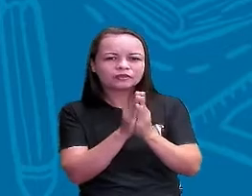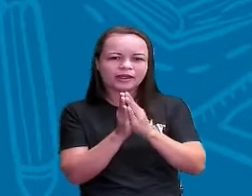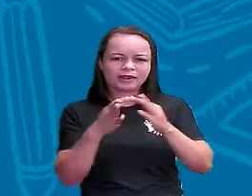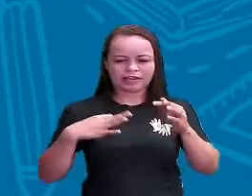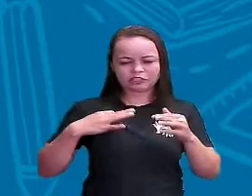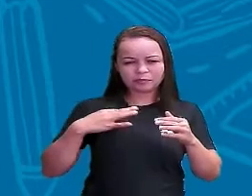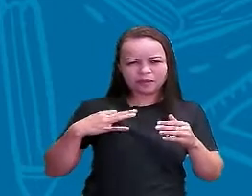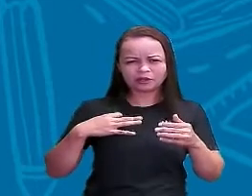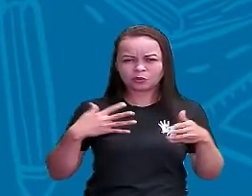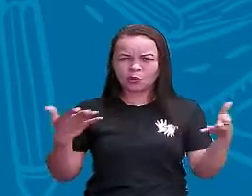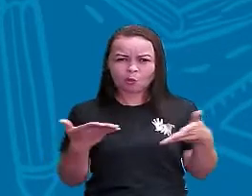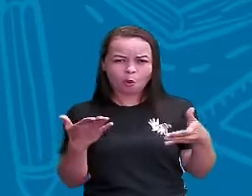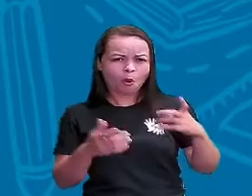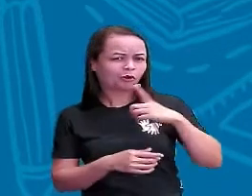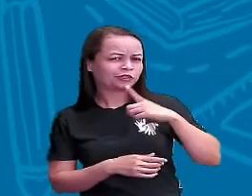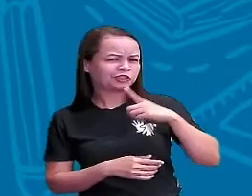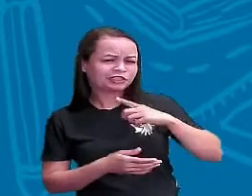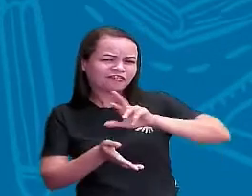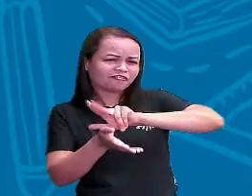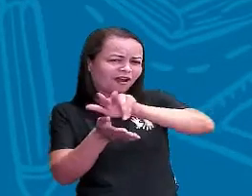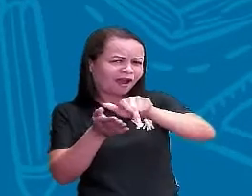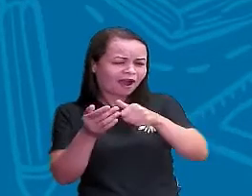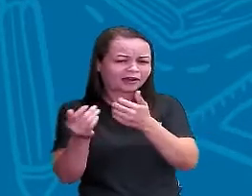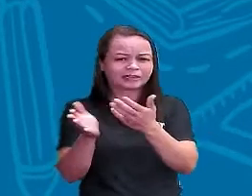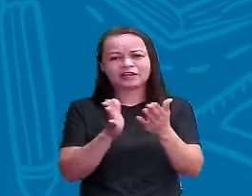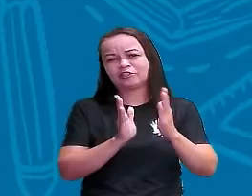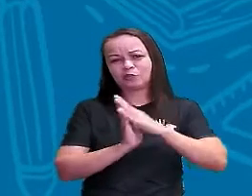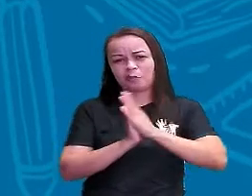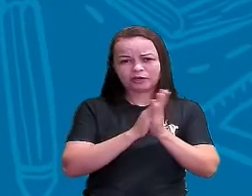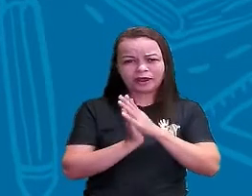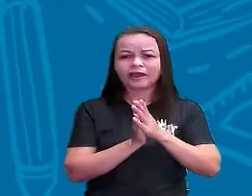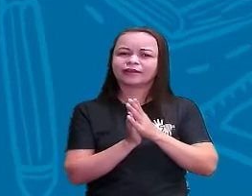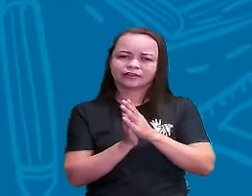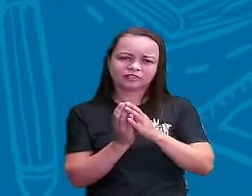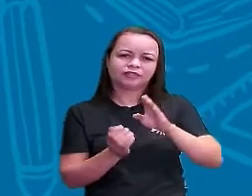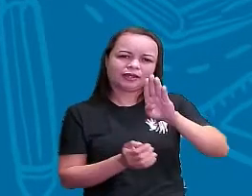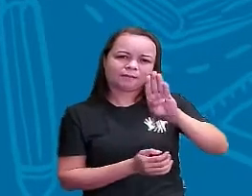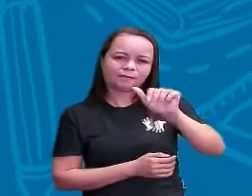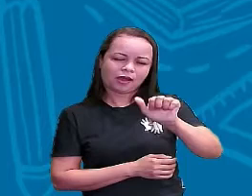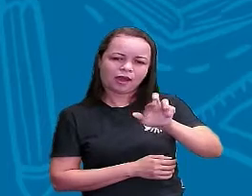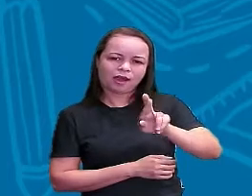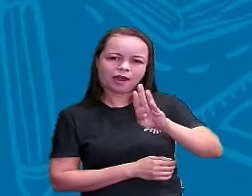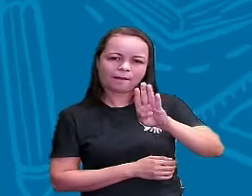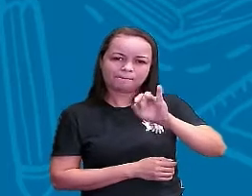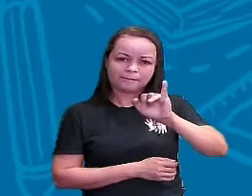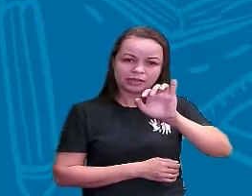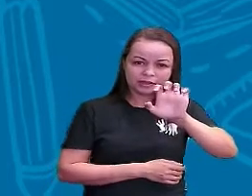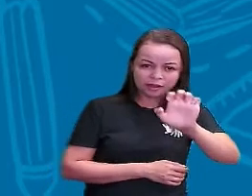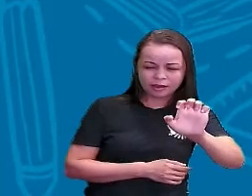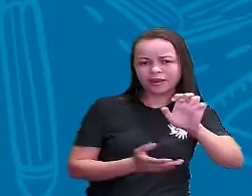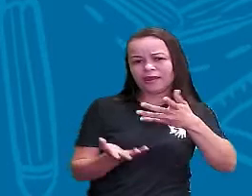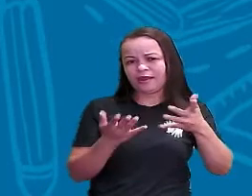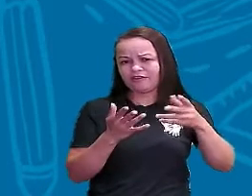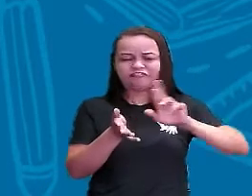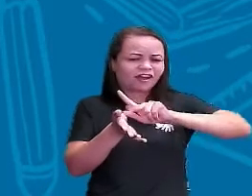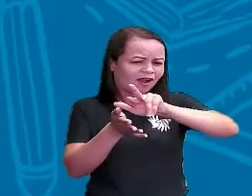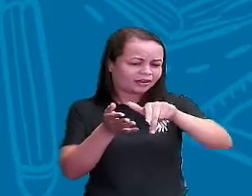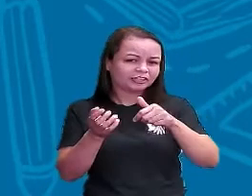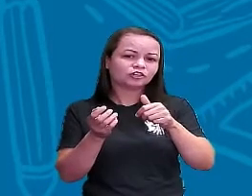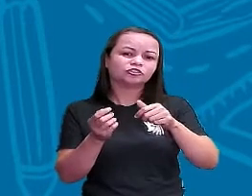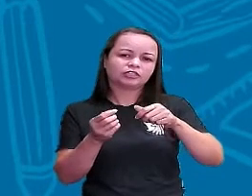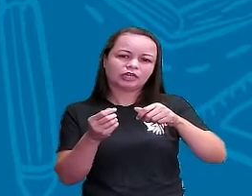Barbies Tem as Baby Alives Ou seja, são bonecas que mudaram o seu material de confecção